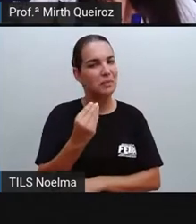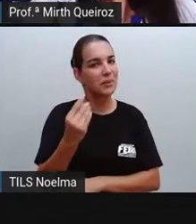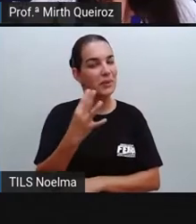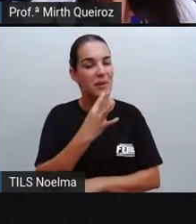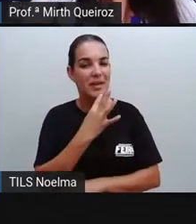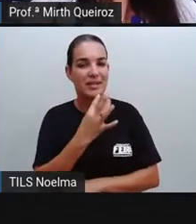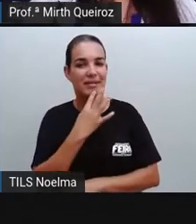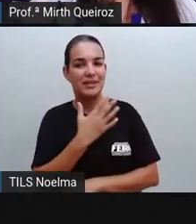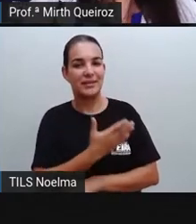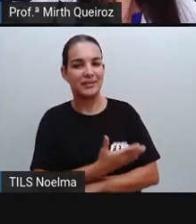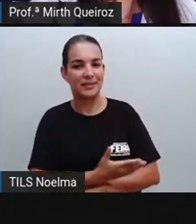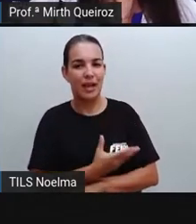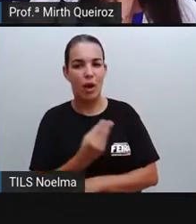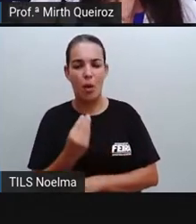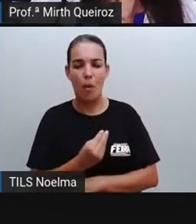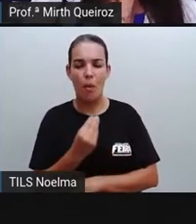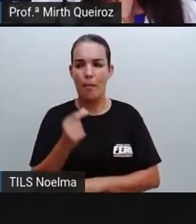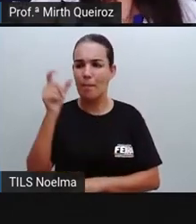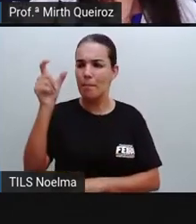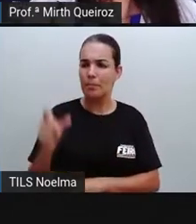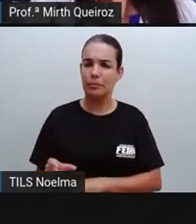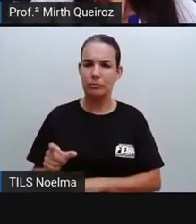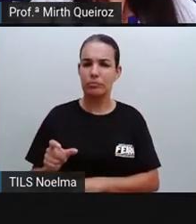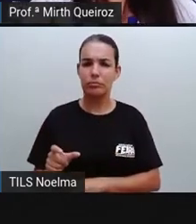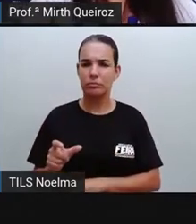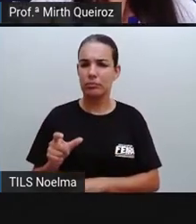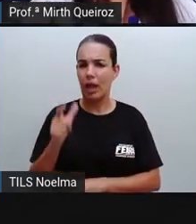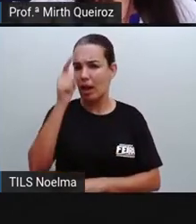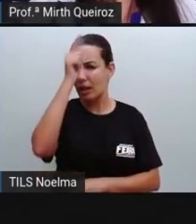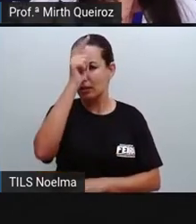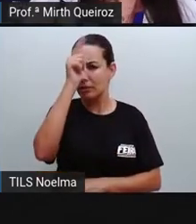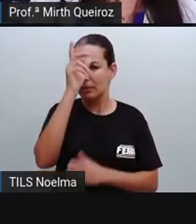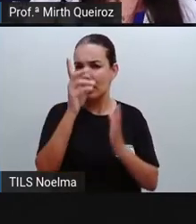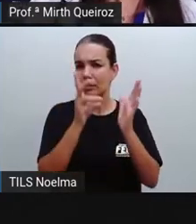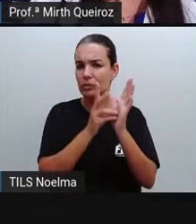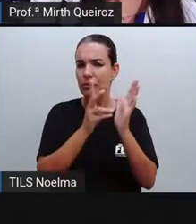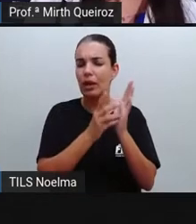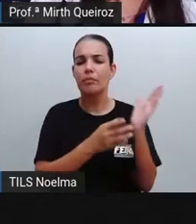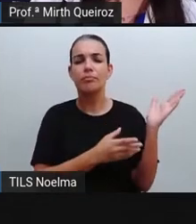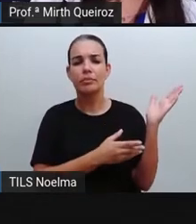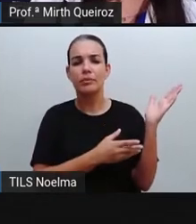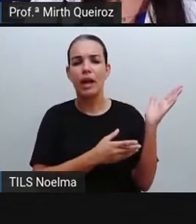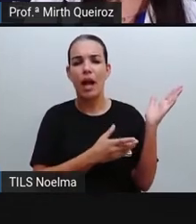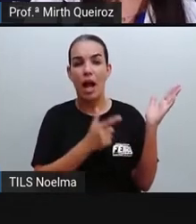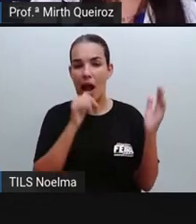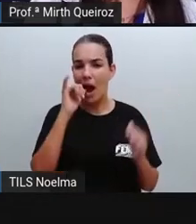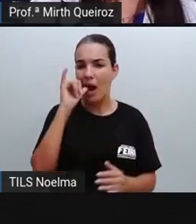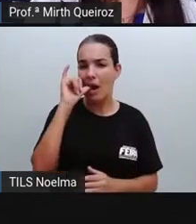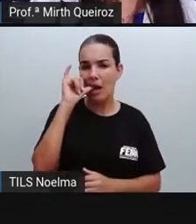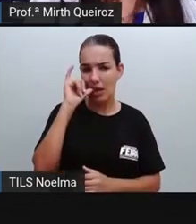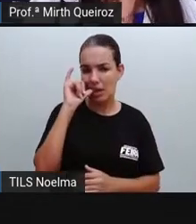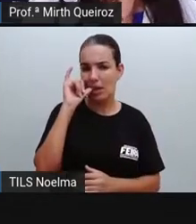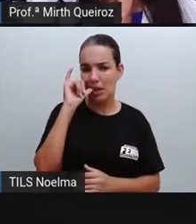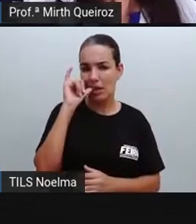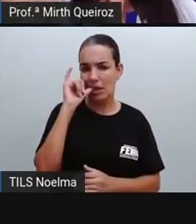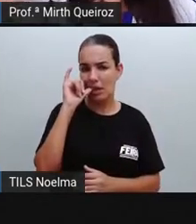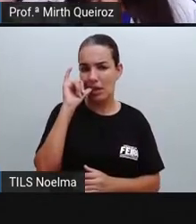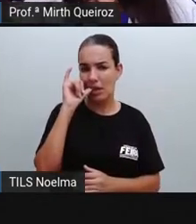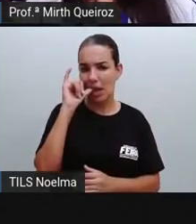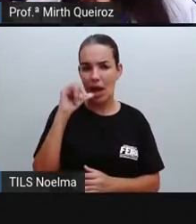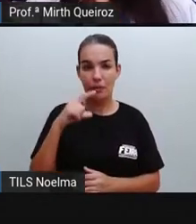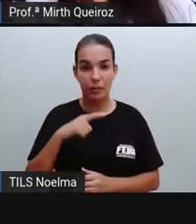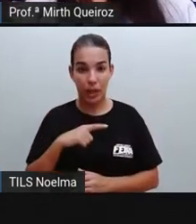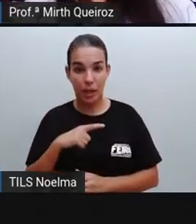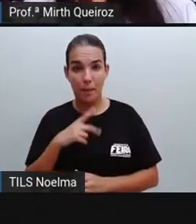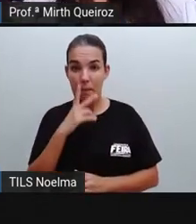retratado aí dentro dessa lenda indígena, né? O Saci Pererê, ele é retratado, ora como